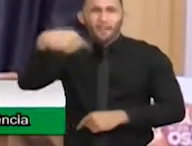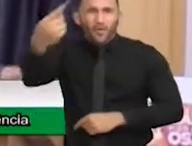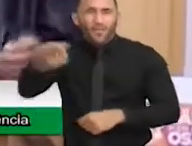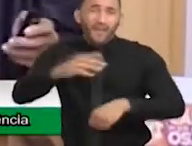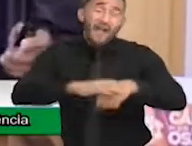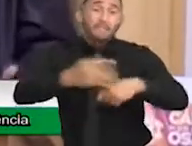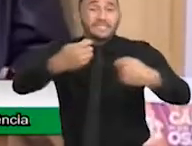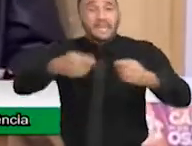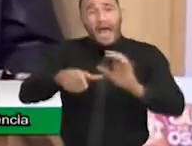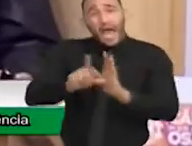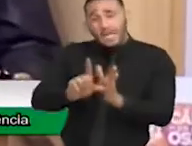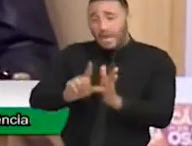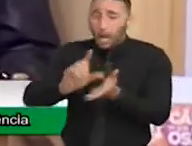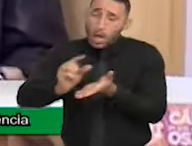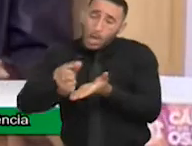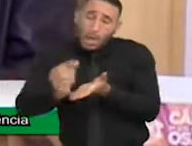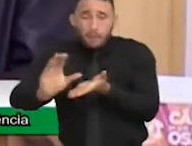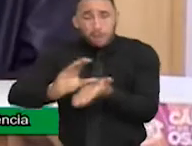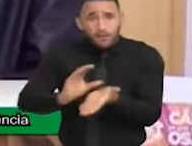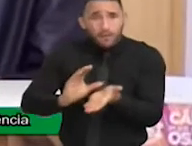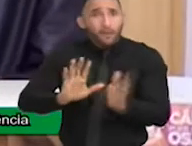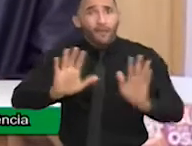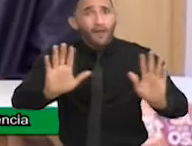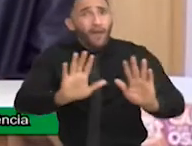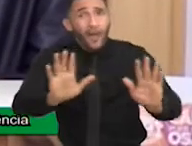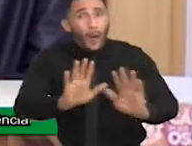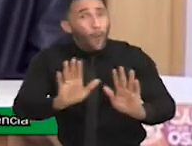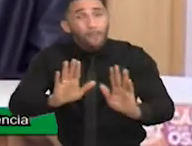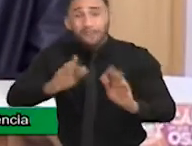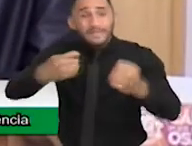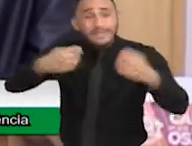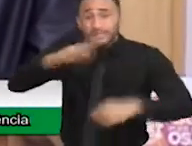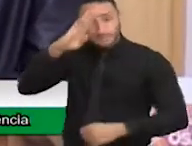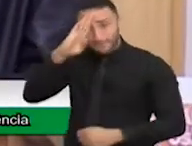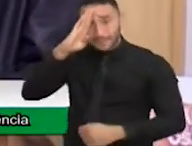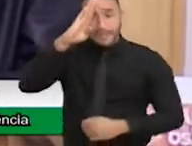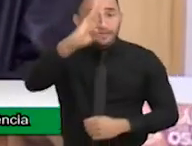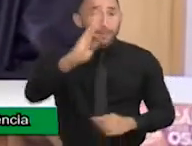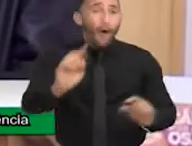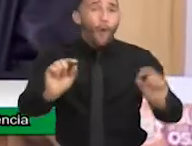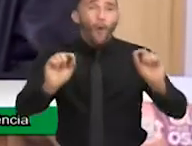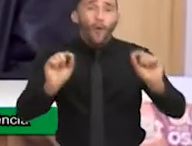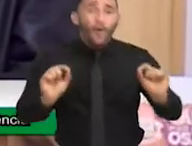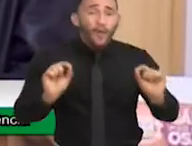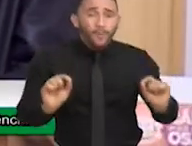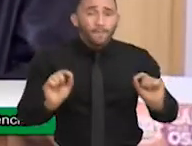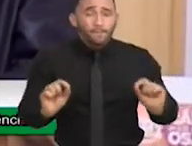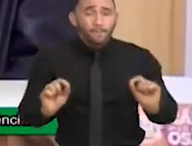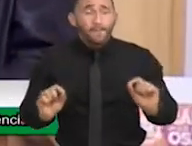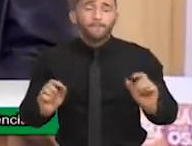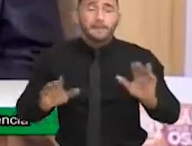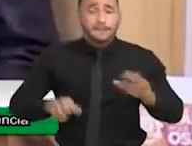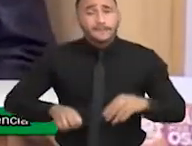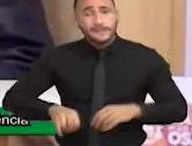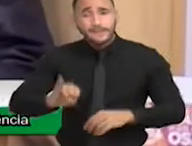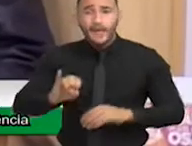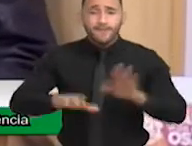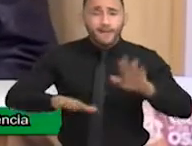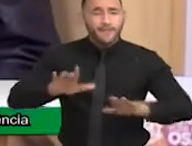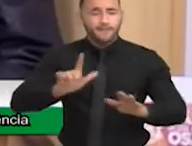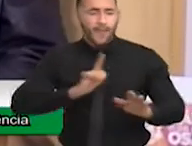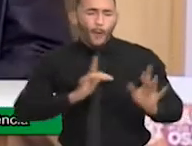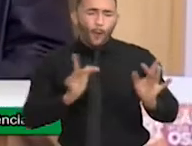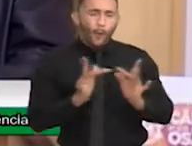orçamento, mas tem que fazer aquilo. Pessoal, é absoluta prioridade. E quem tem contato, seja por ser familiar